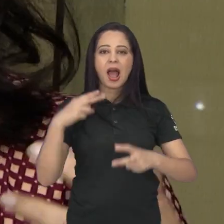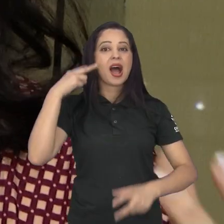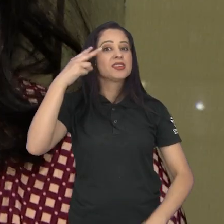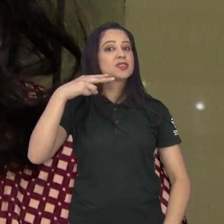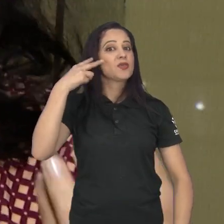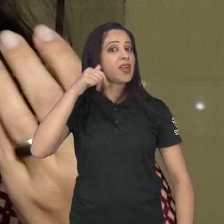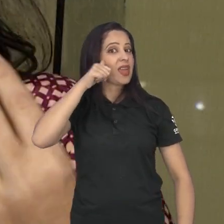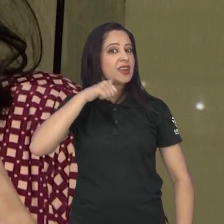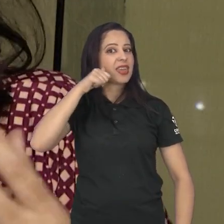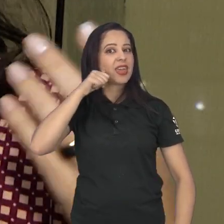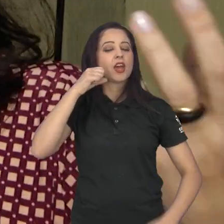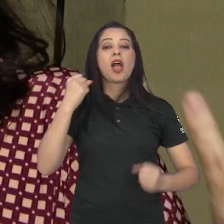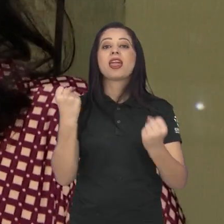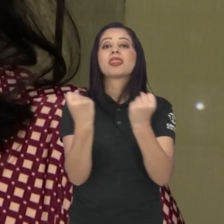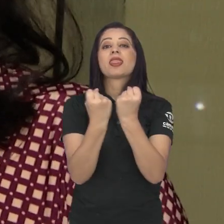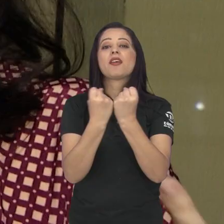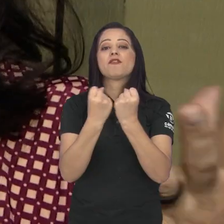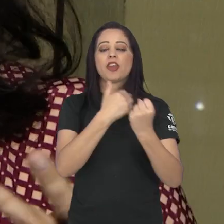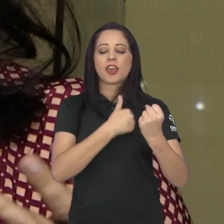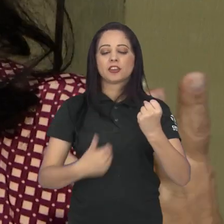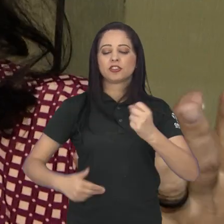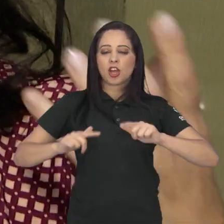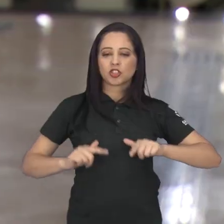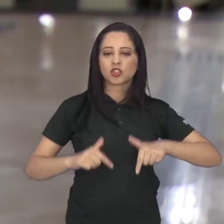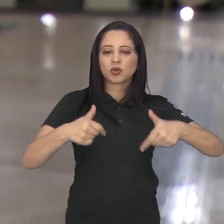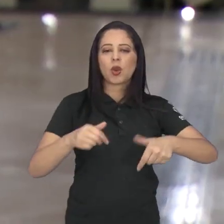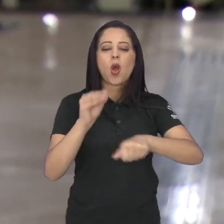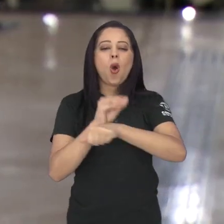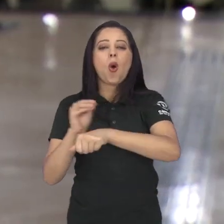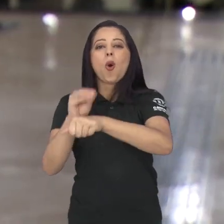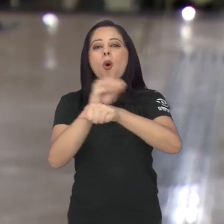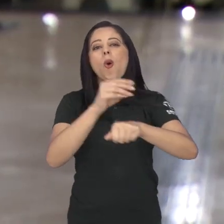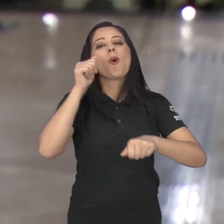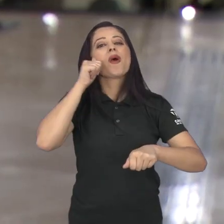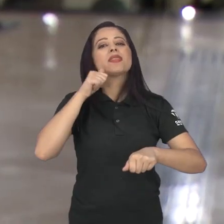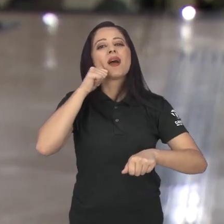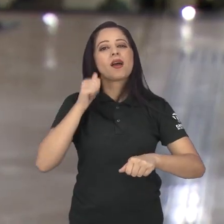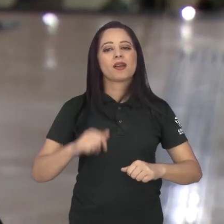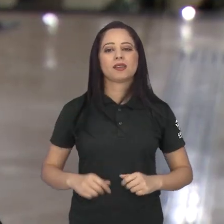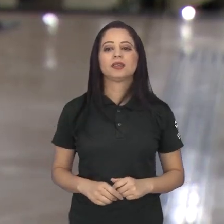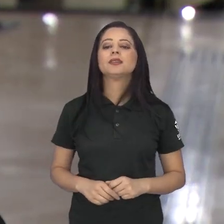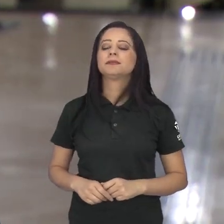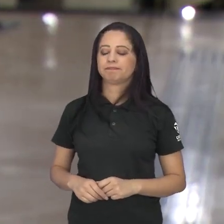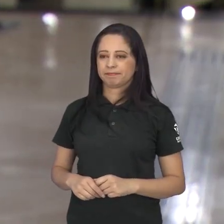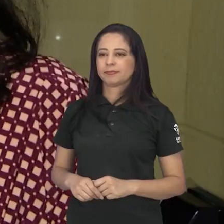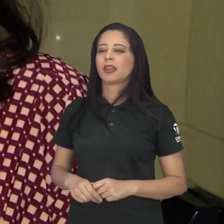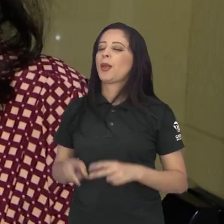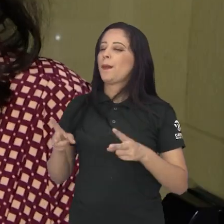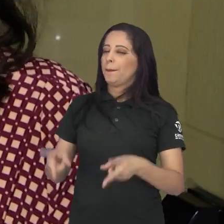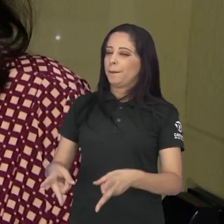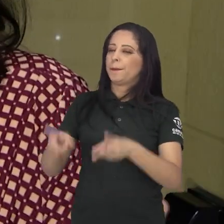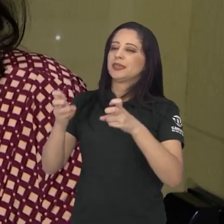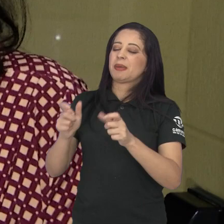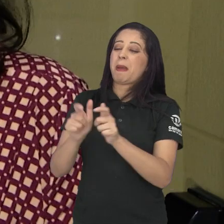as vereadoras defendem políticas públicas para trabalhar a prevenção e cuidados com as mulheres na cidade. A gente tem visto cada vez mais